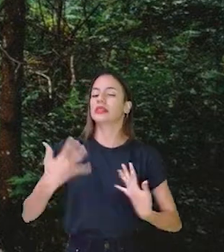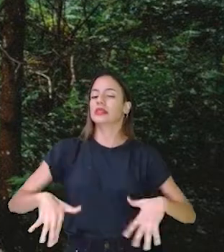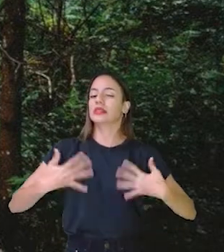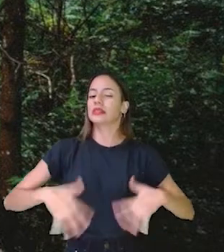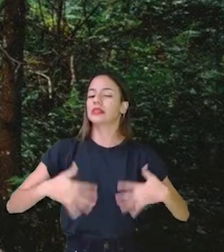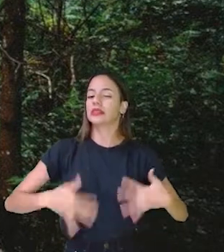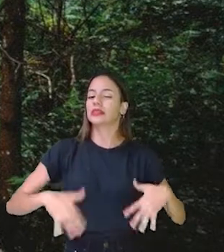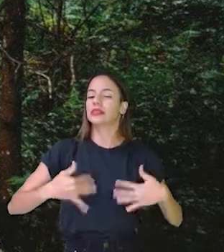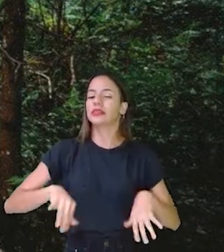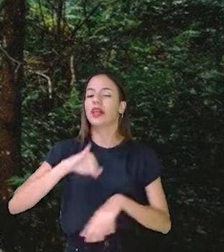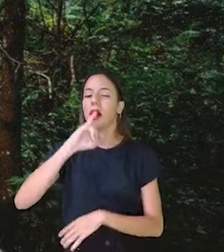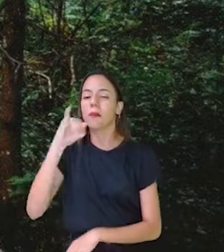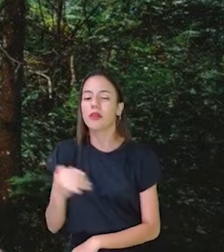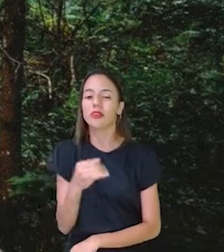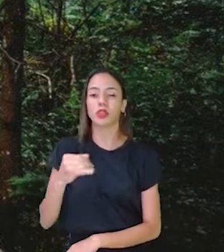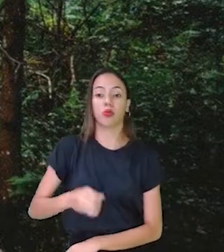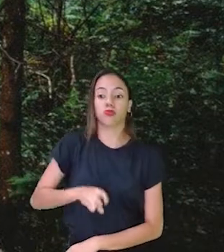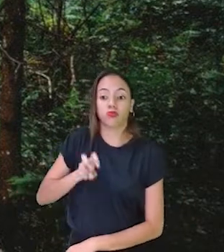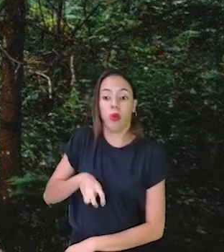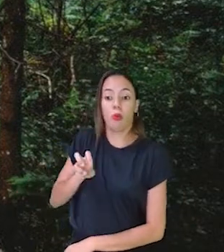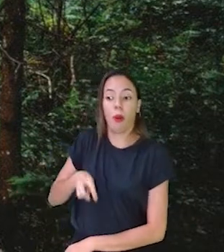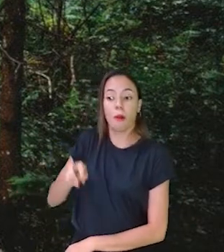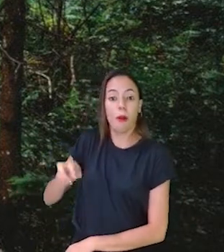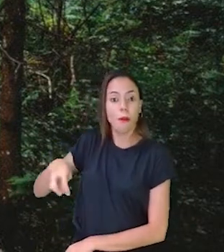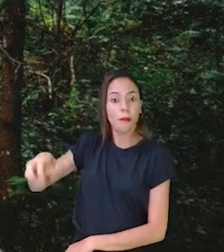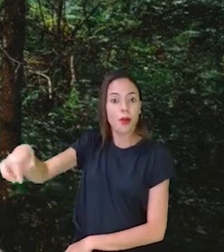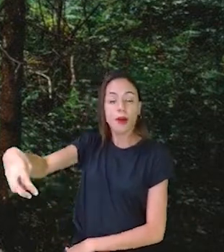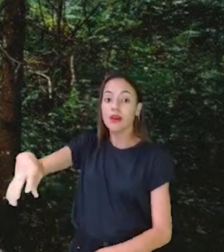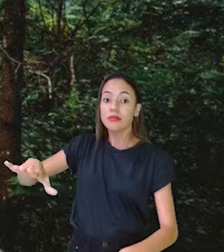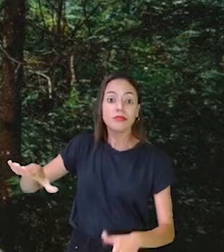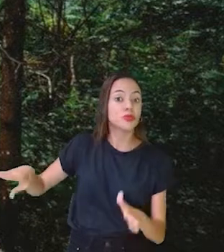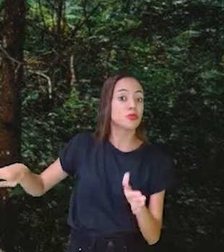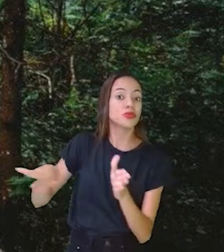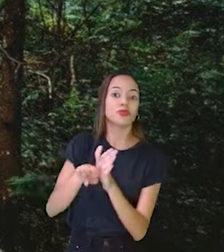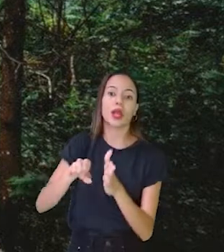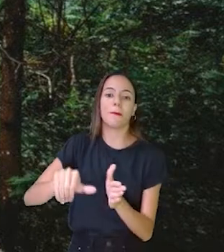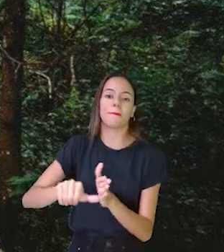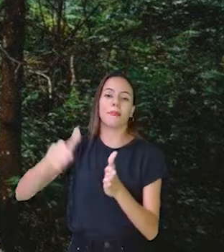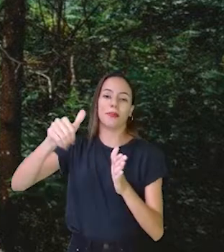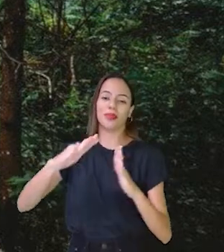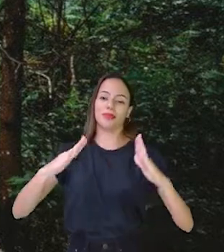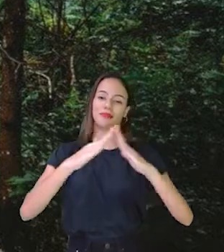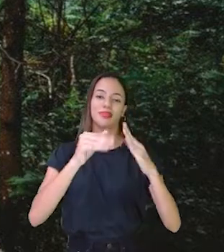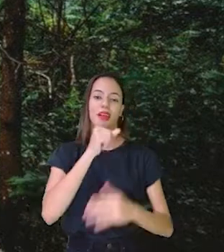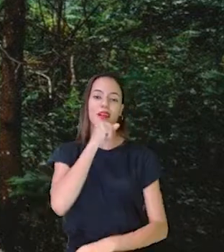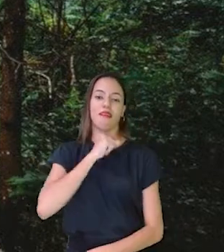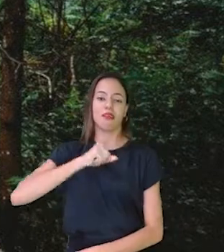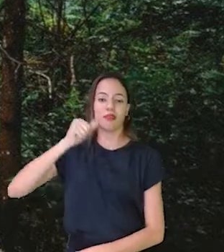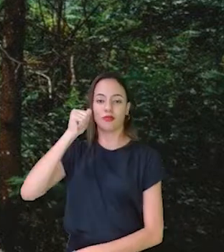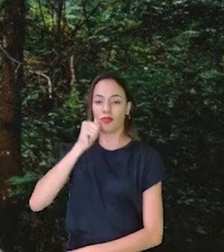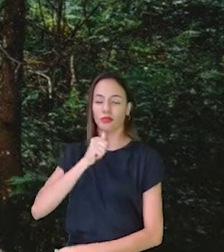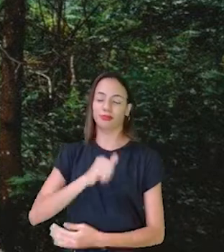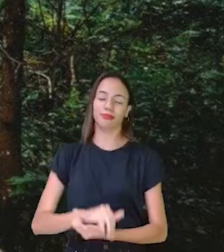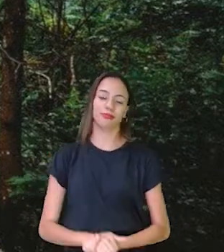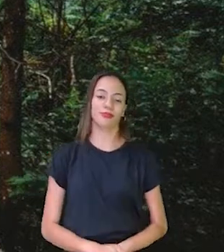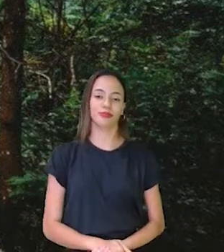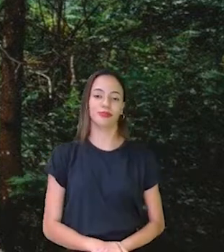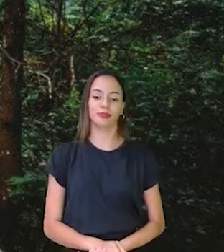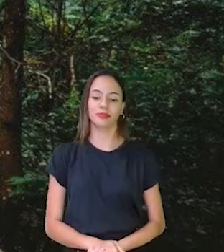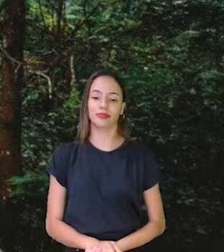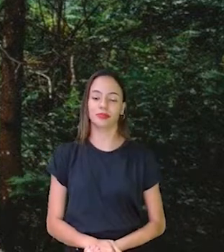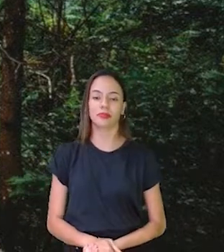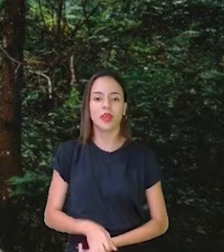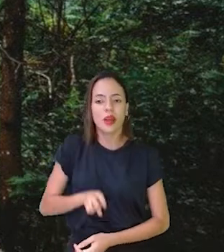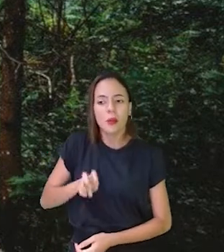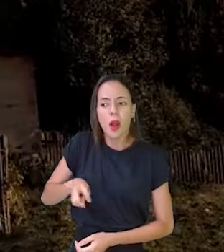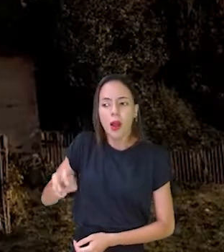Pra correr E chegar Primeiro na casa da vovózinha Quando